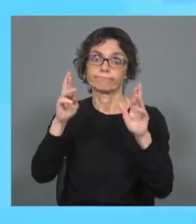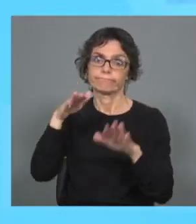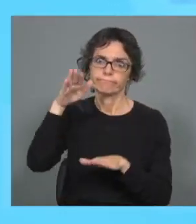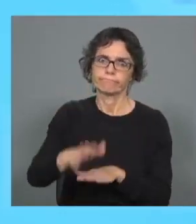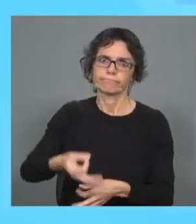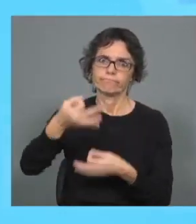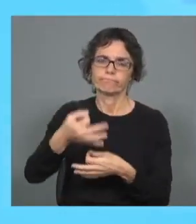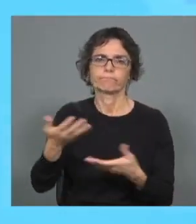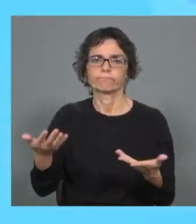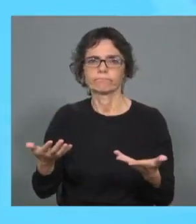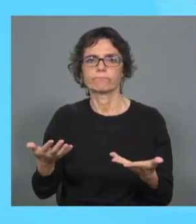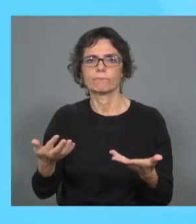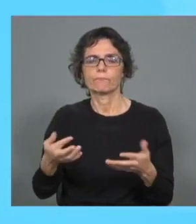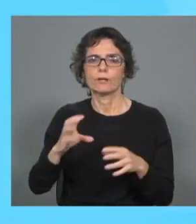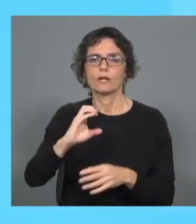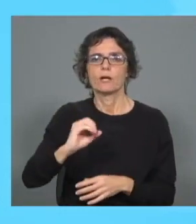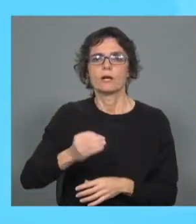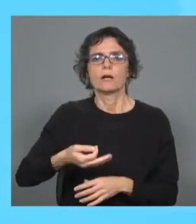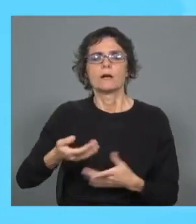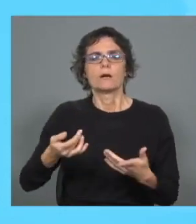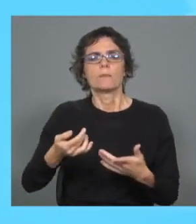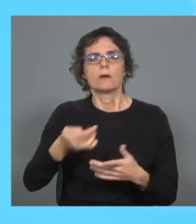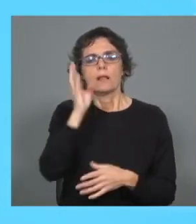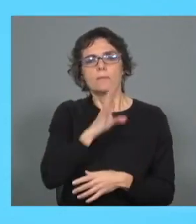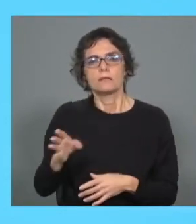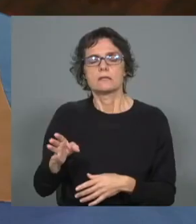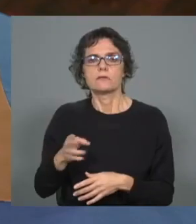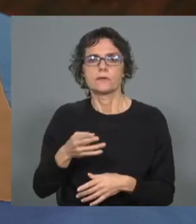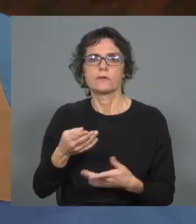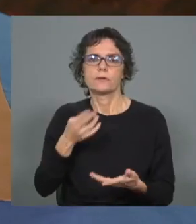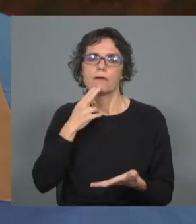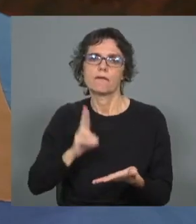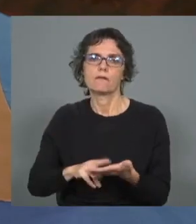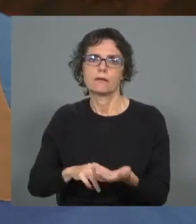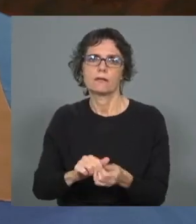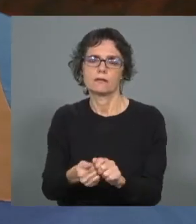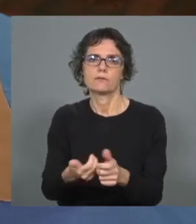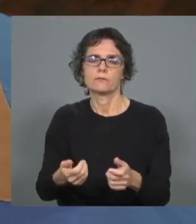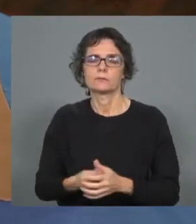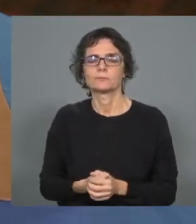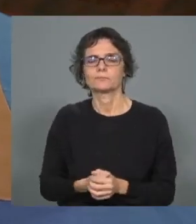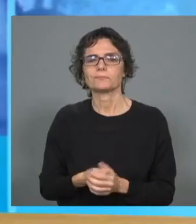concretos e que esta tal copa da implementação seja, de facto, uma realidade. Ana Patrícia Fonseca, muito obrigado por ter estado aqui. e no...